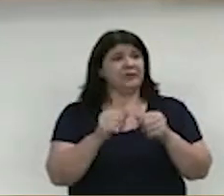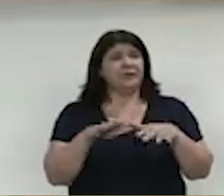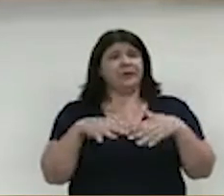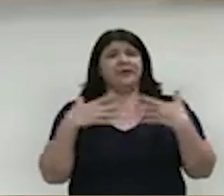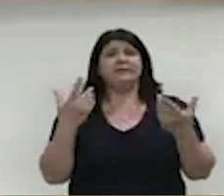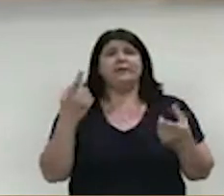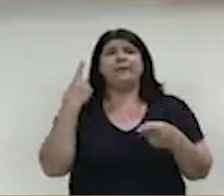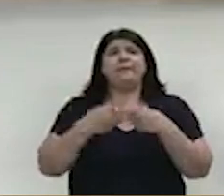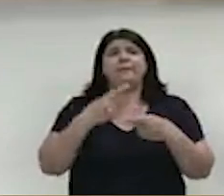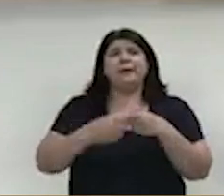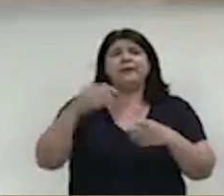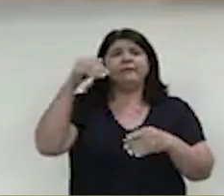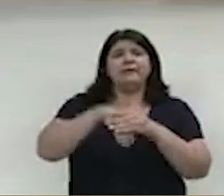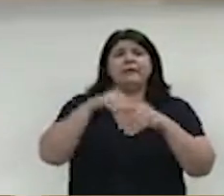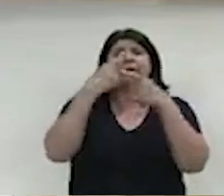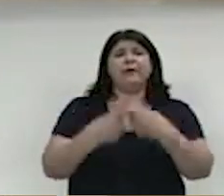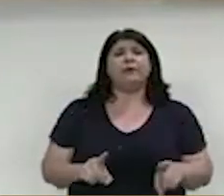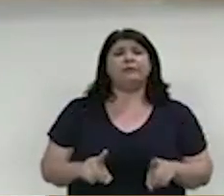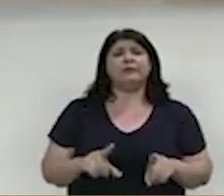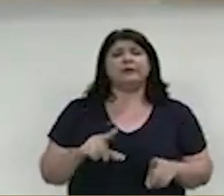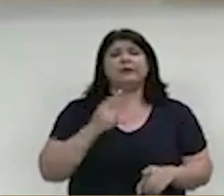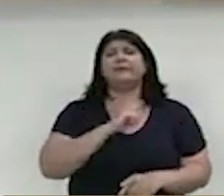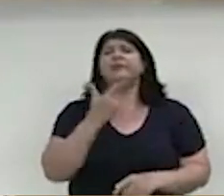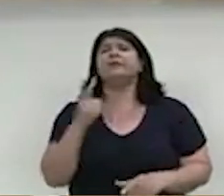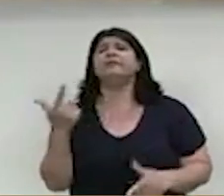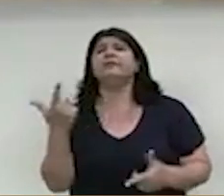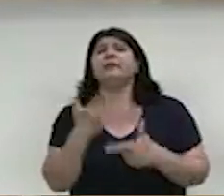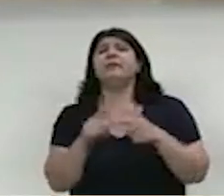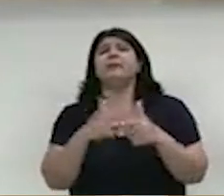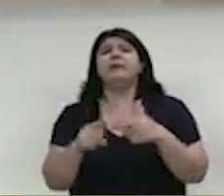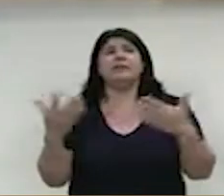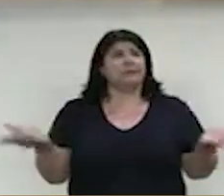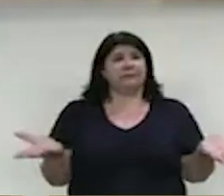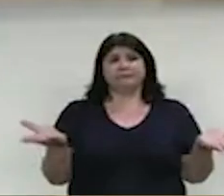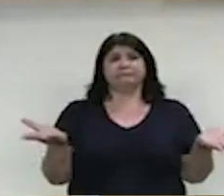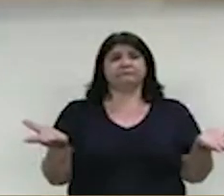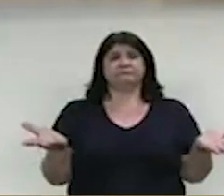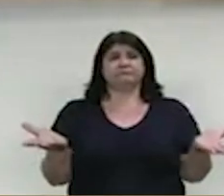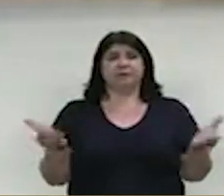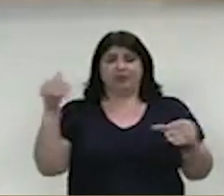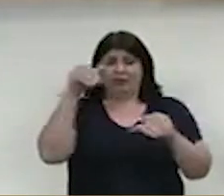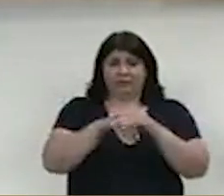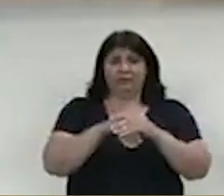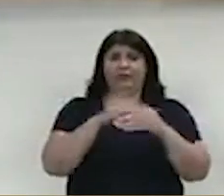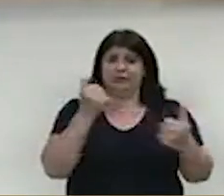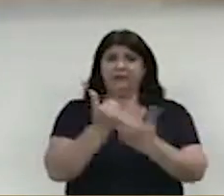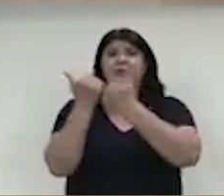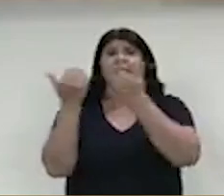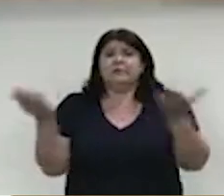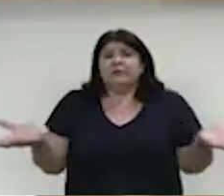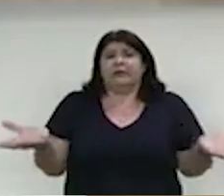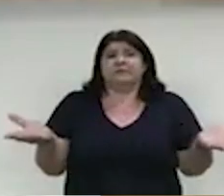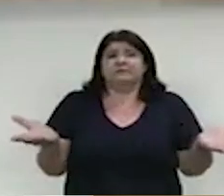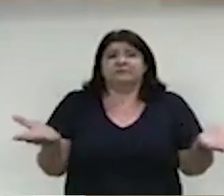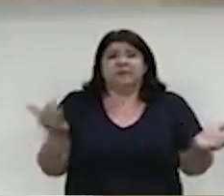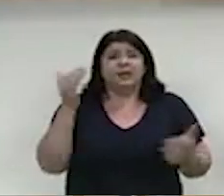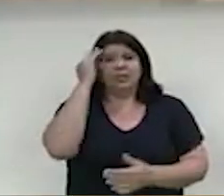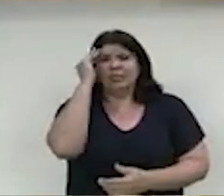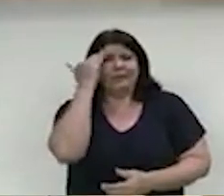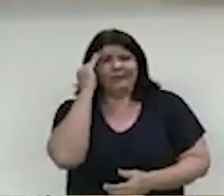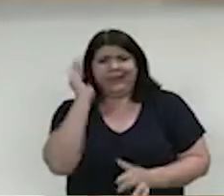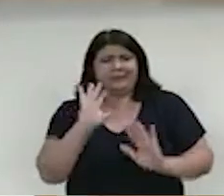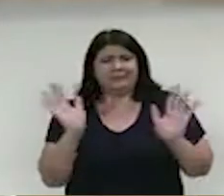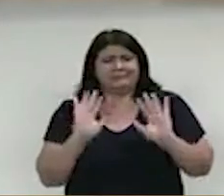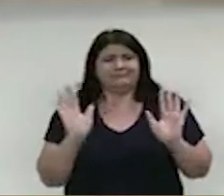contra um requerimento se não tem nenhum problema? Então, vota a favor. Eu não entendo por que